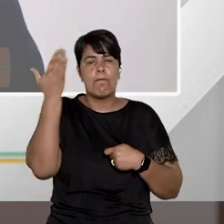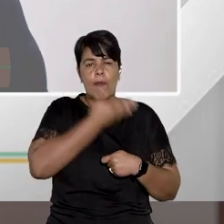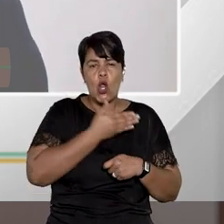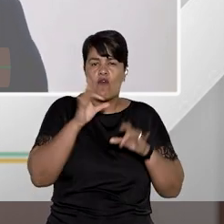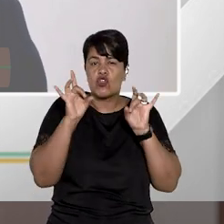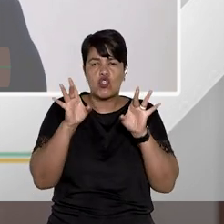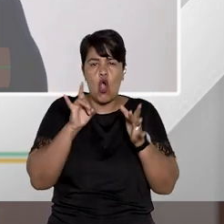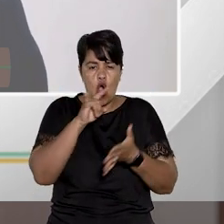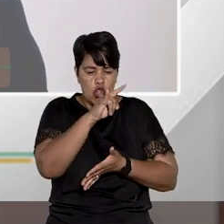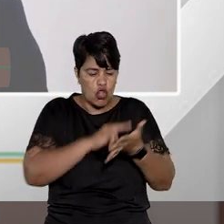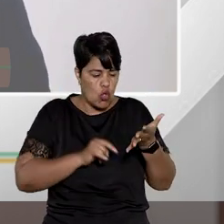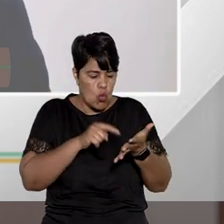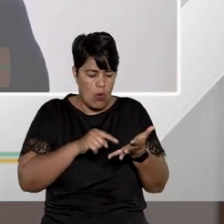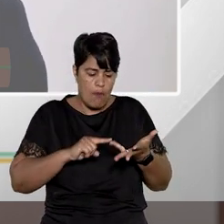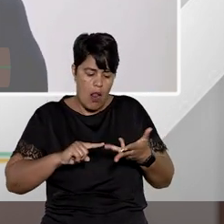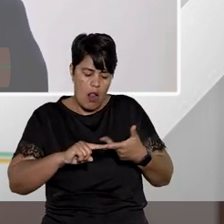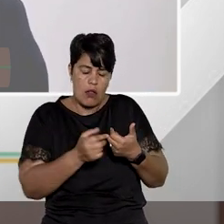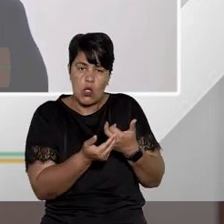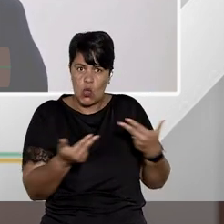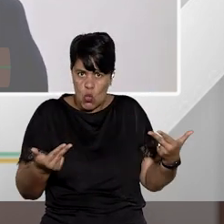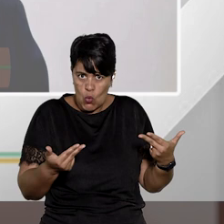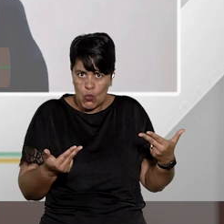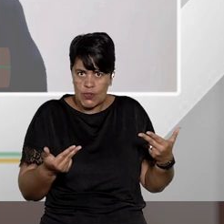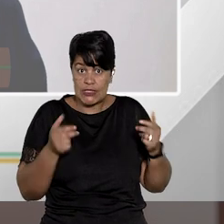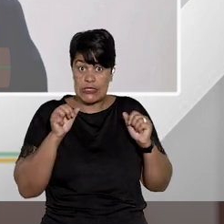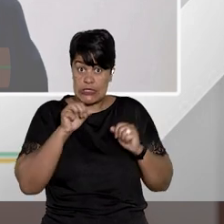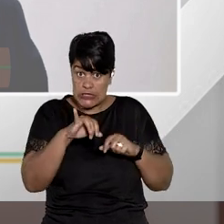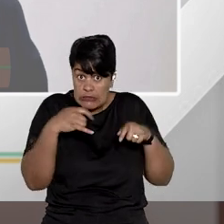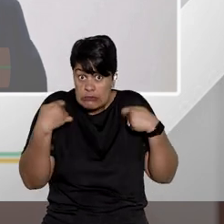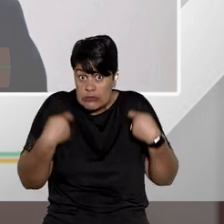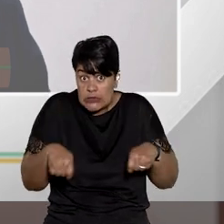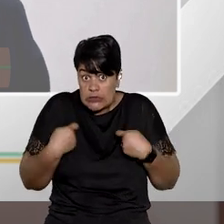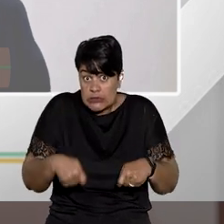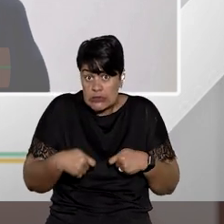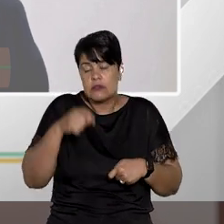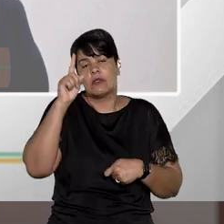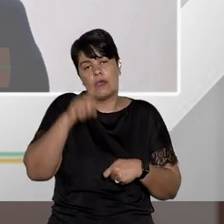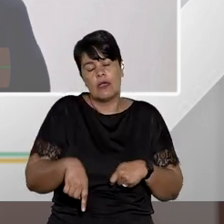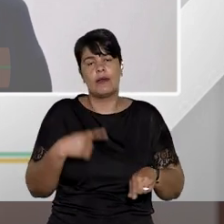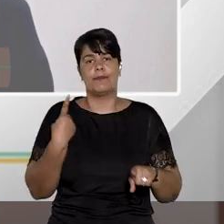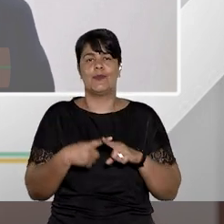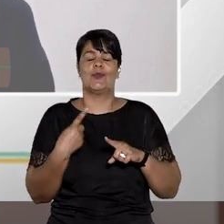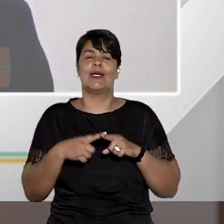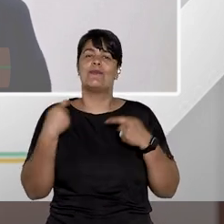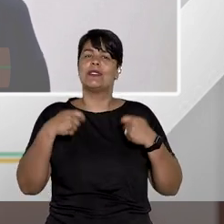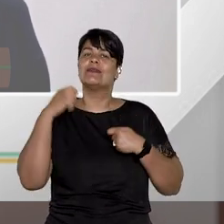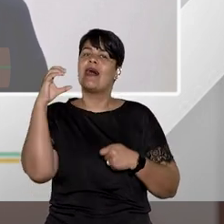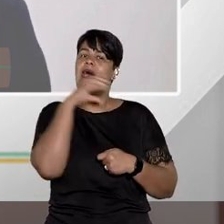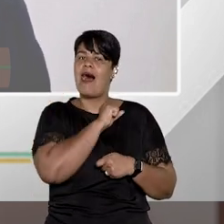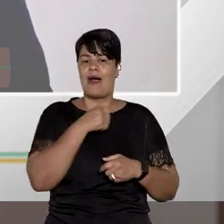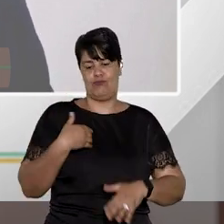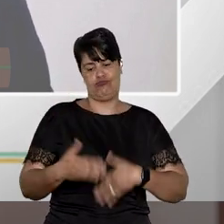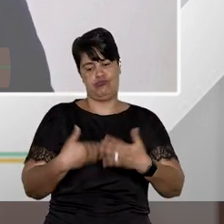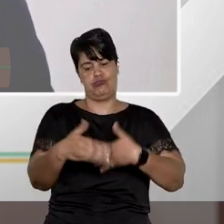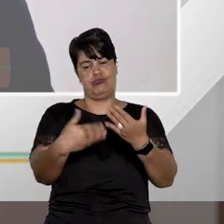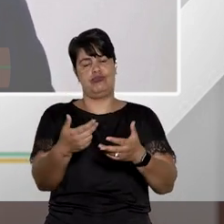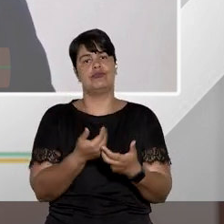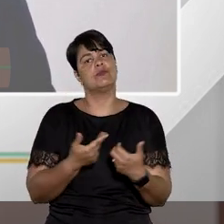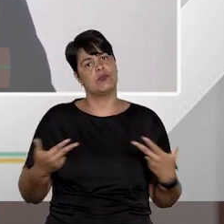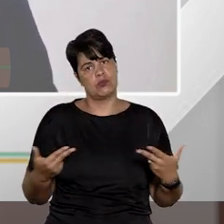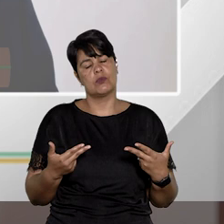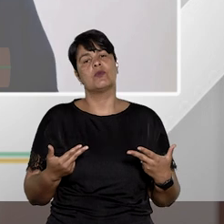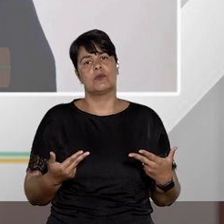documental pré-constituída é exatamente ser incompatível com a celeridade do rito, com